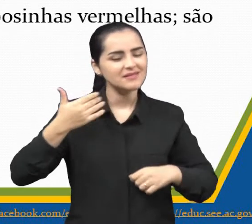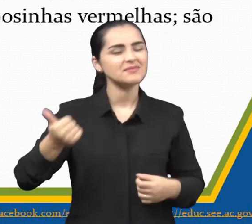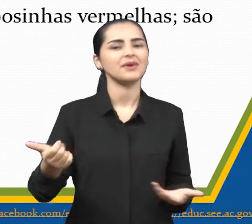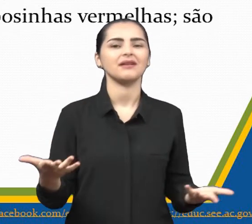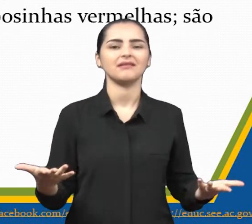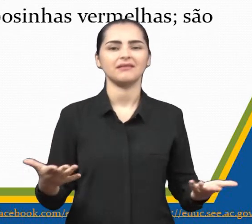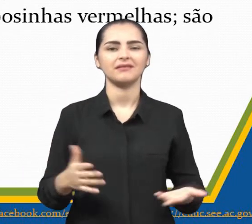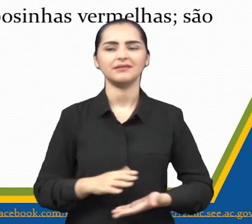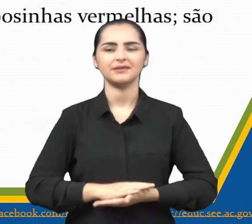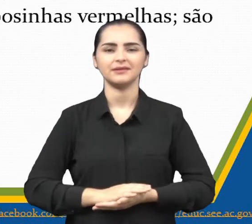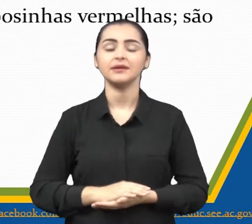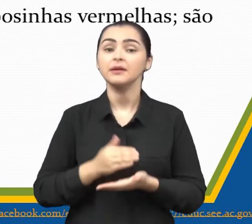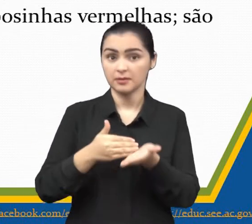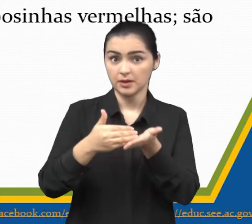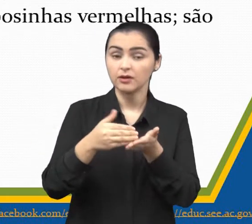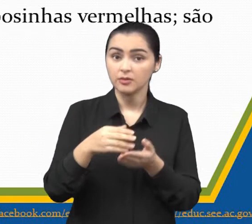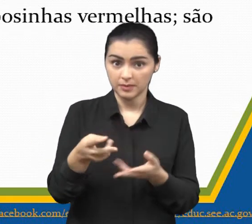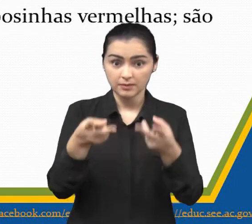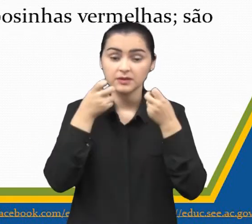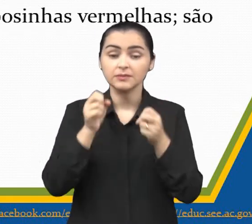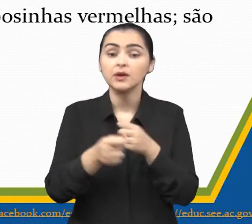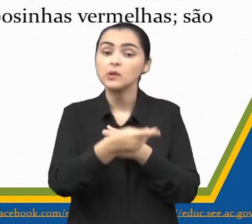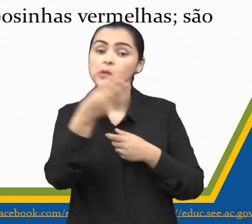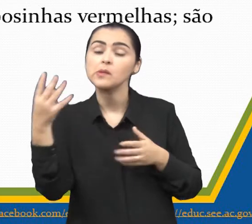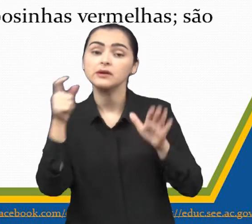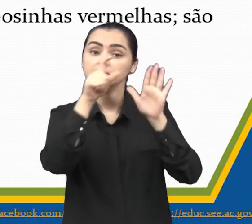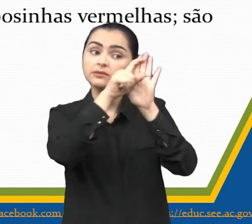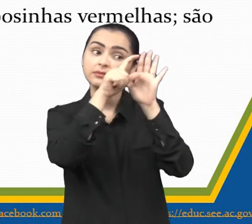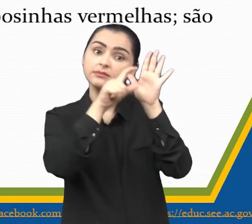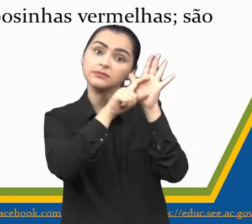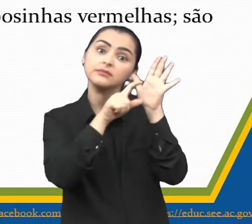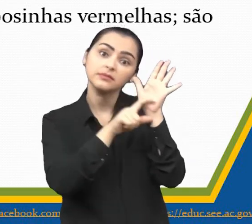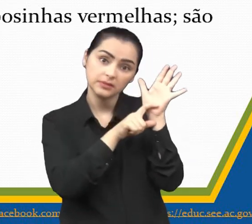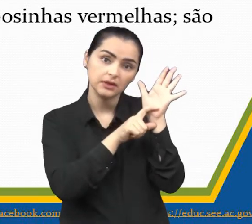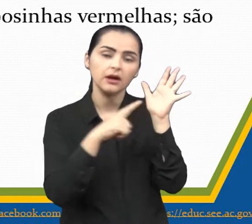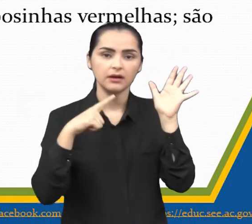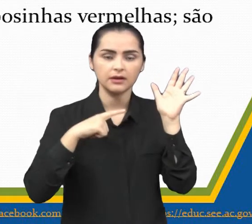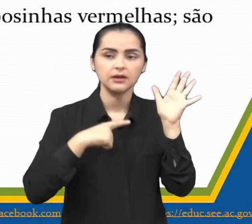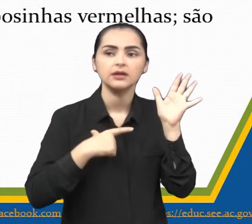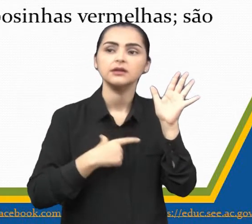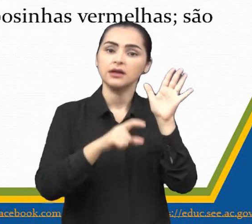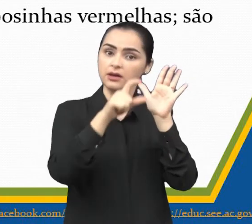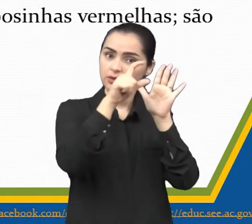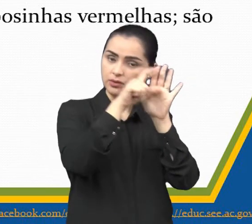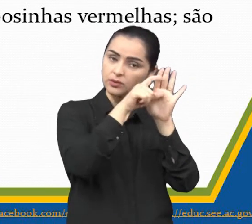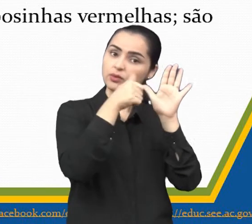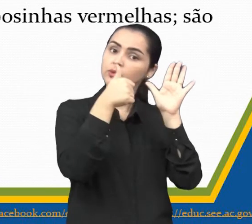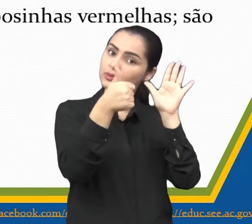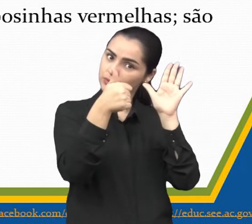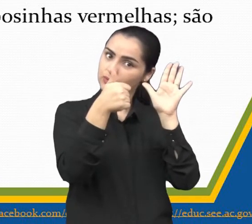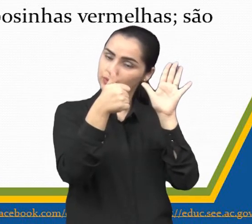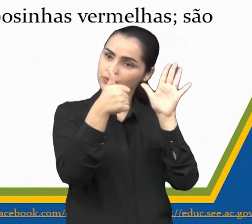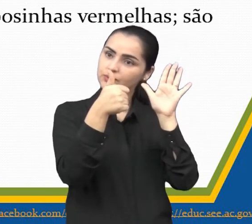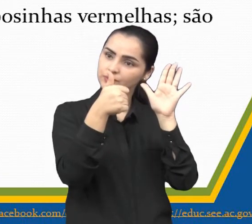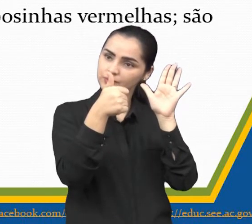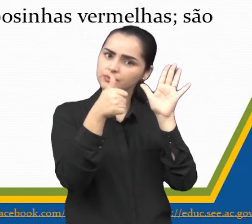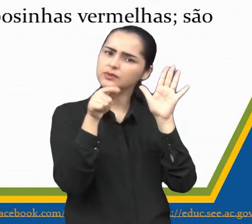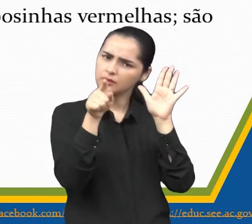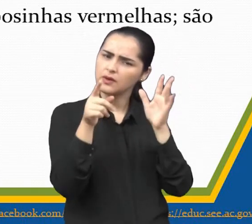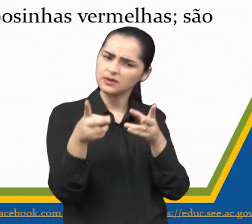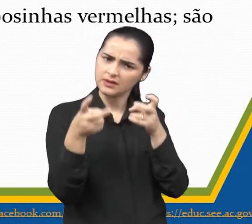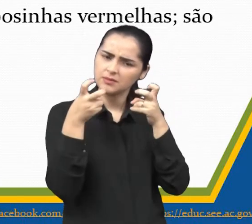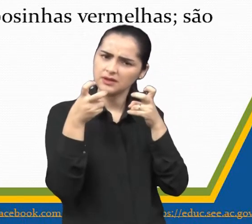começar aí, a gente vai ver quantos parágrafos. Olha só. Temos um que tem esse espacozinho aí, ó, antes da palavra toda, se vocês